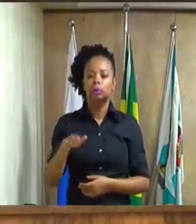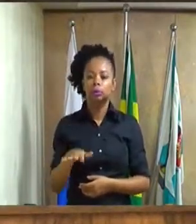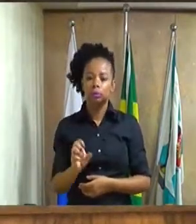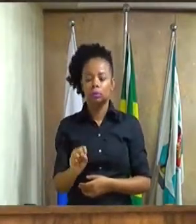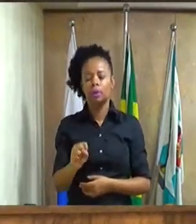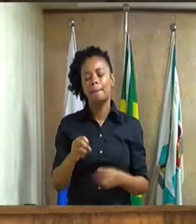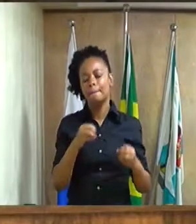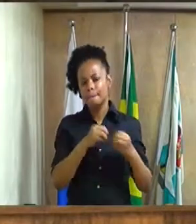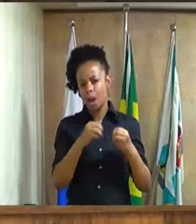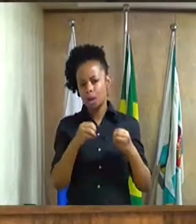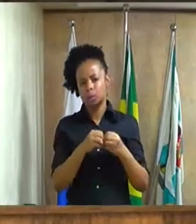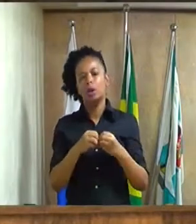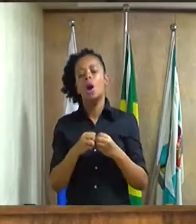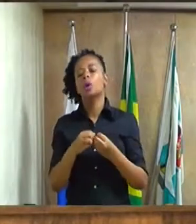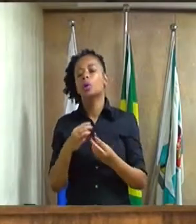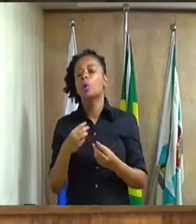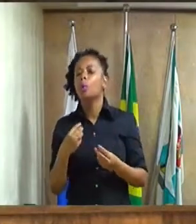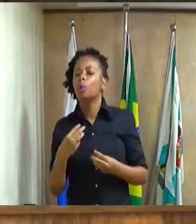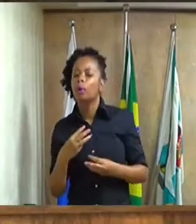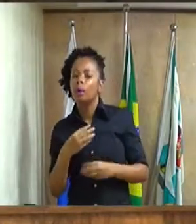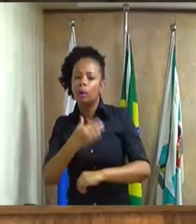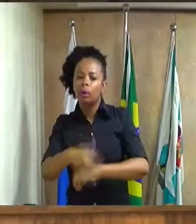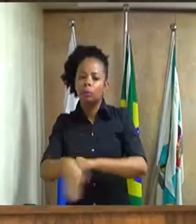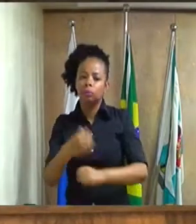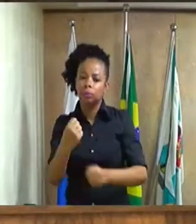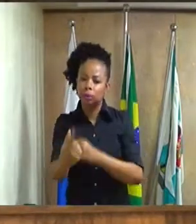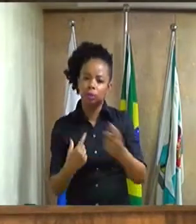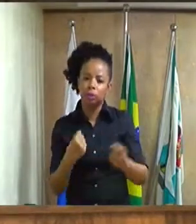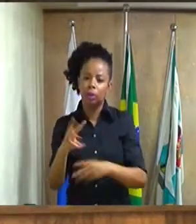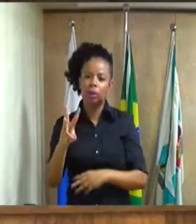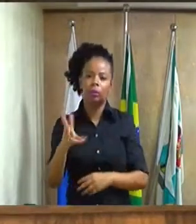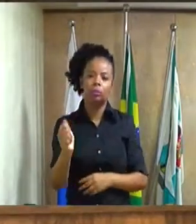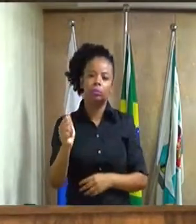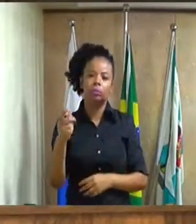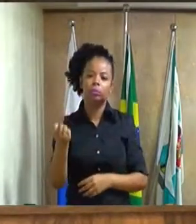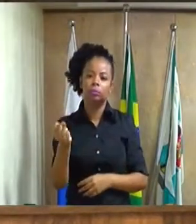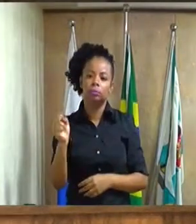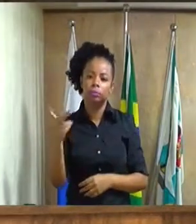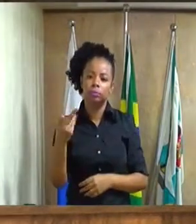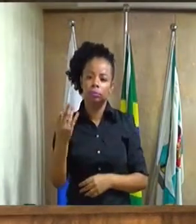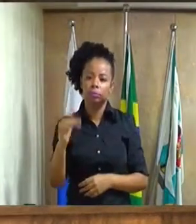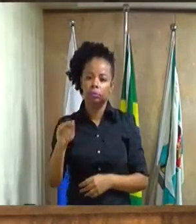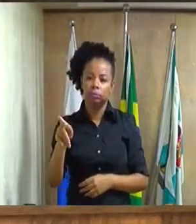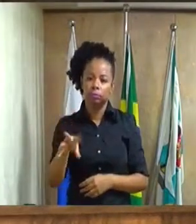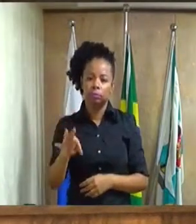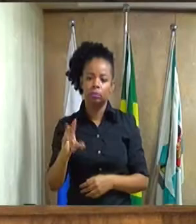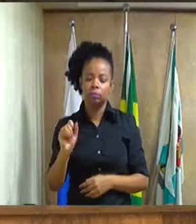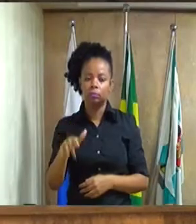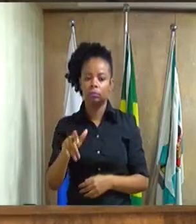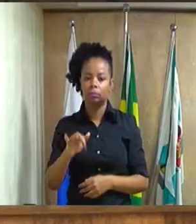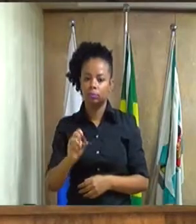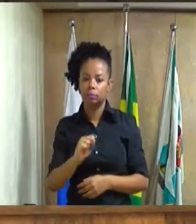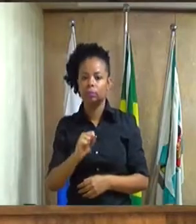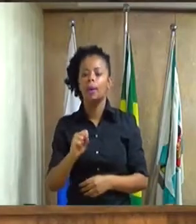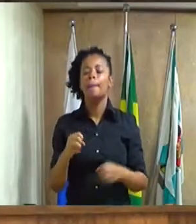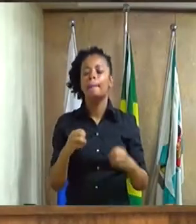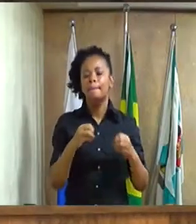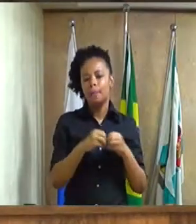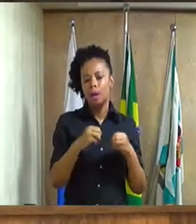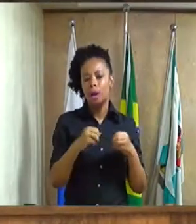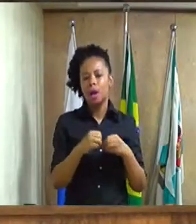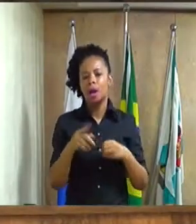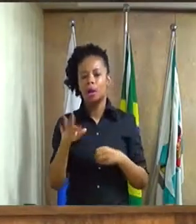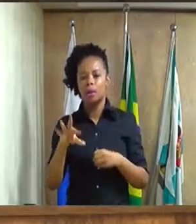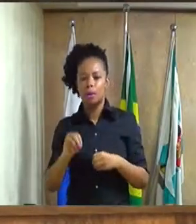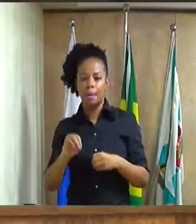Washington Luiz, em troncamento com a Rio Magé. Não necessariamente aquela quantidade de